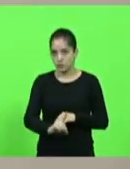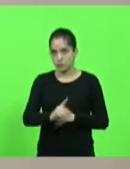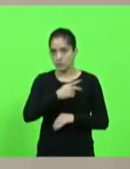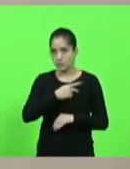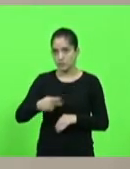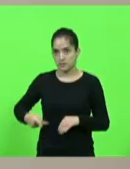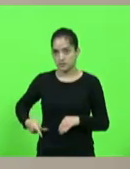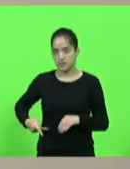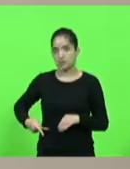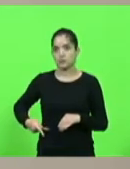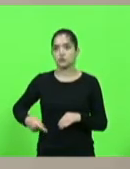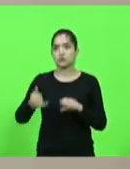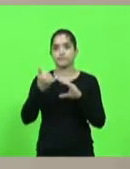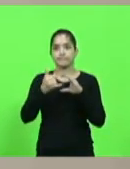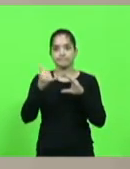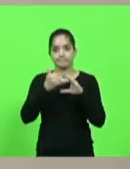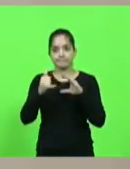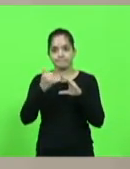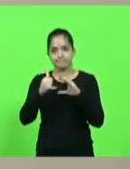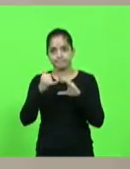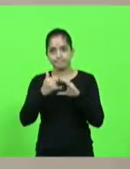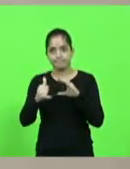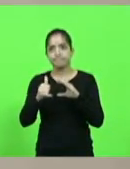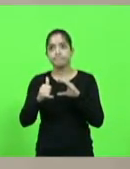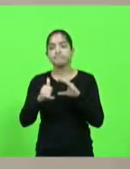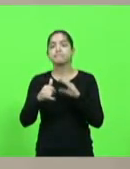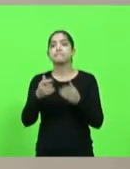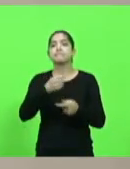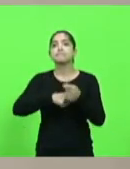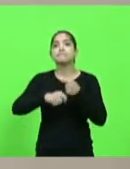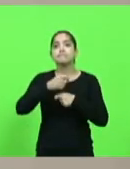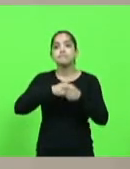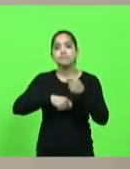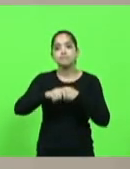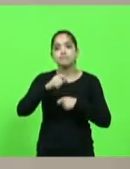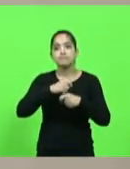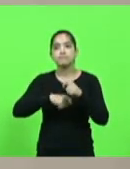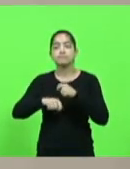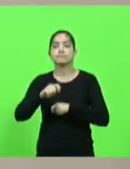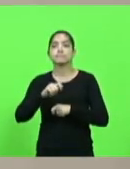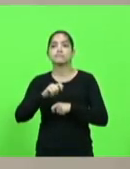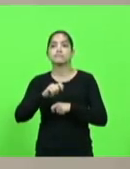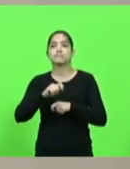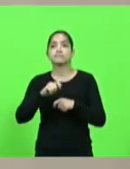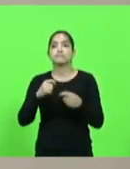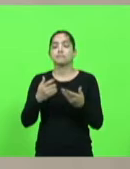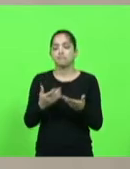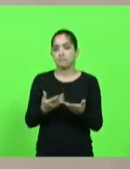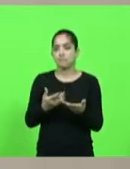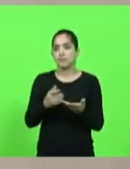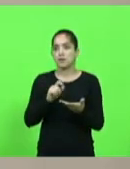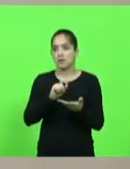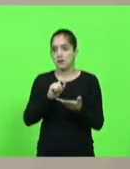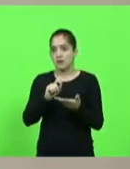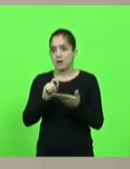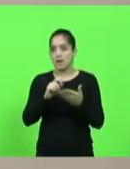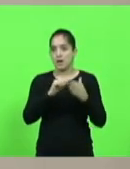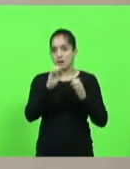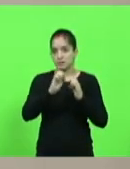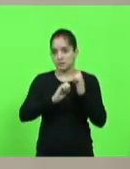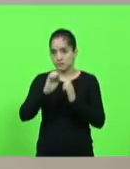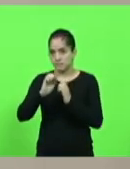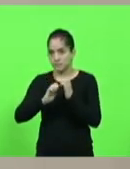Celesc, informações acerca das medidas administrativas que estão sendo adotadas a fim de que as empresas de